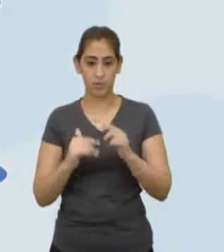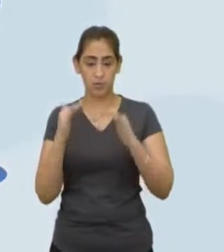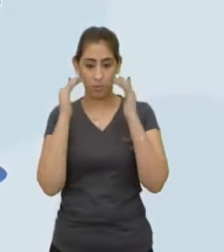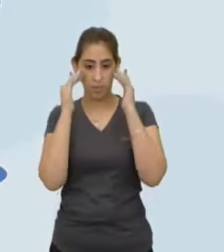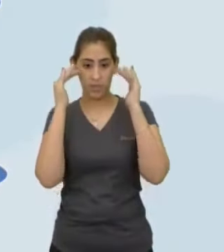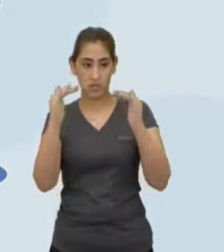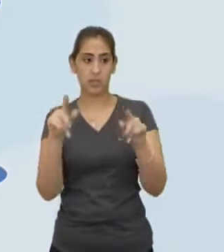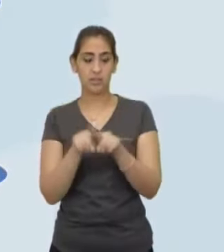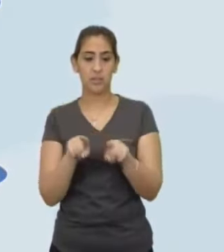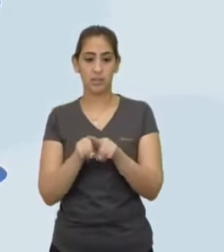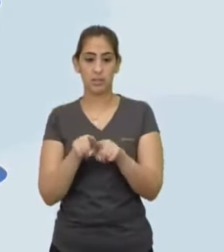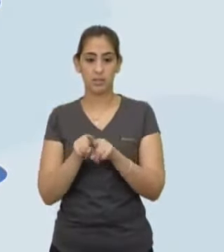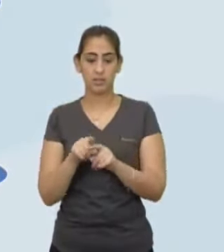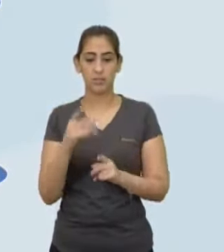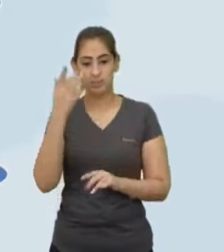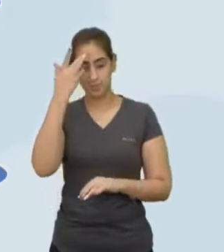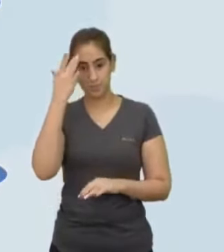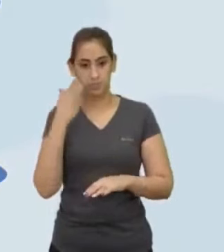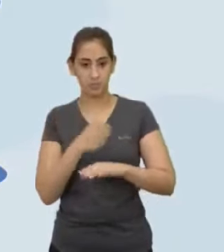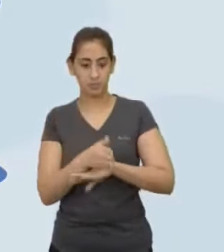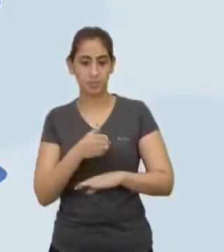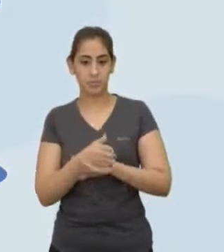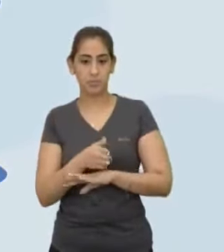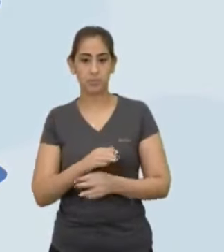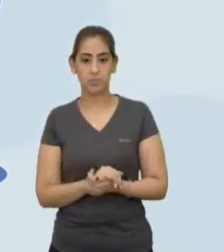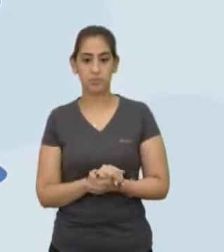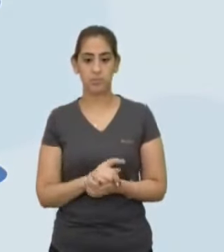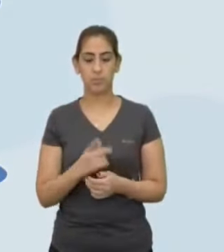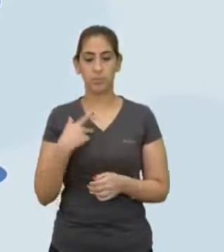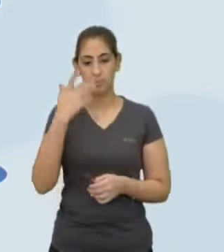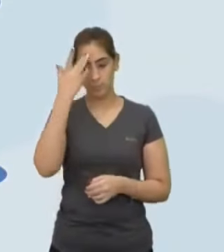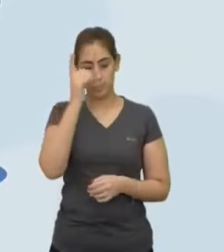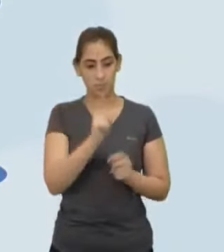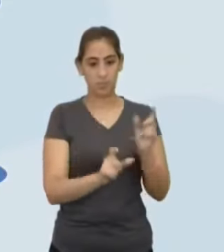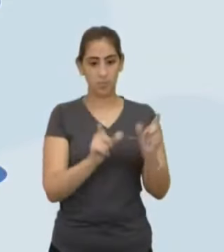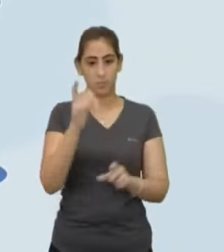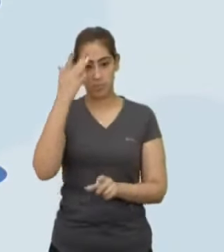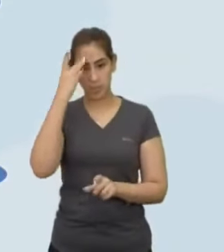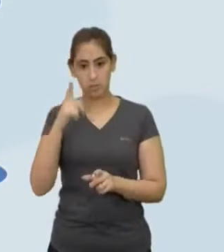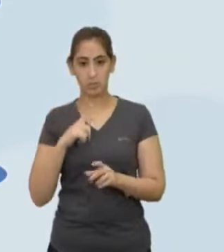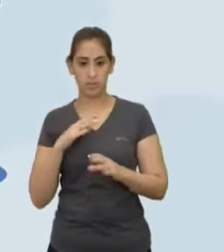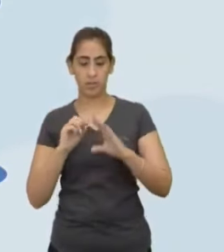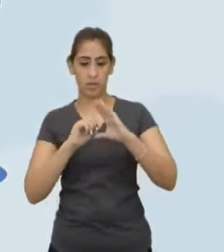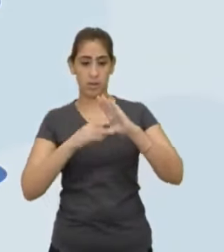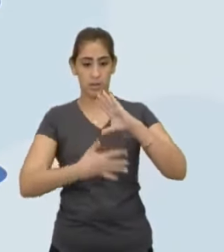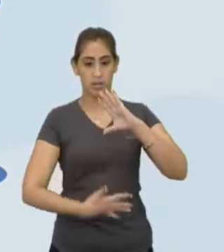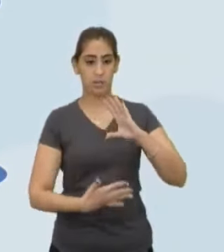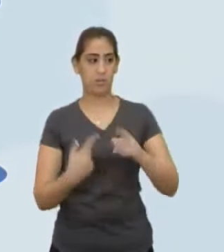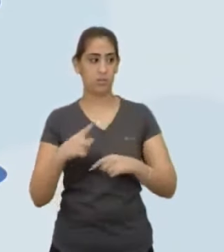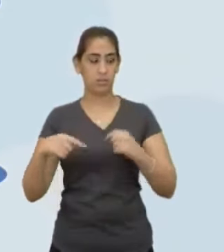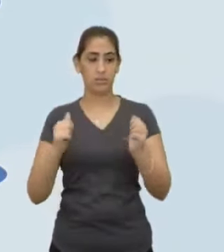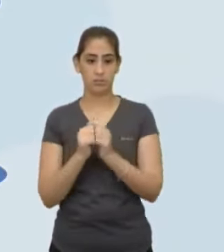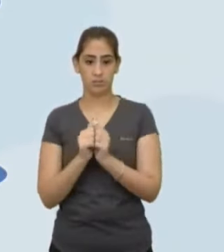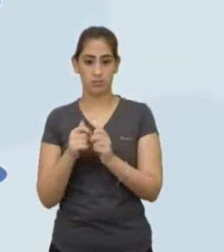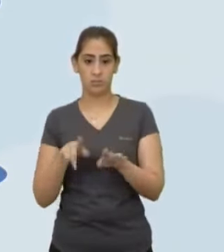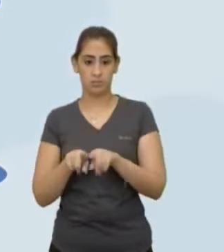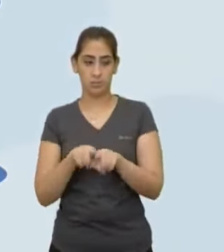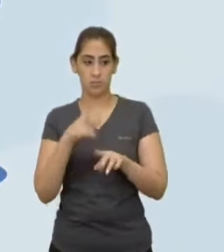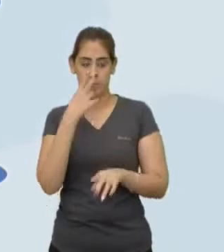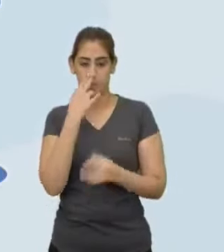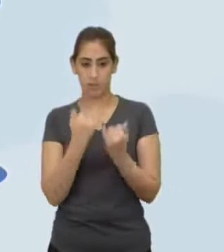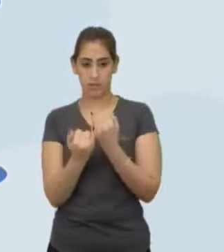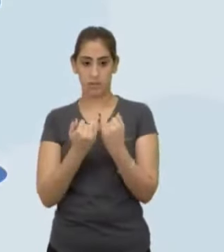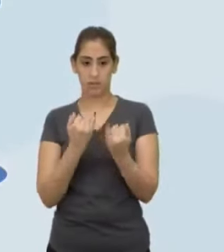obediência Uma nação Nação é um povo com características comuns Como língua, tradições e crenças